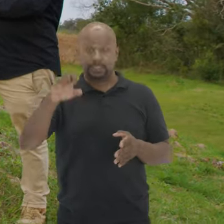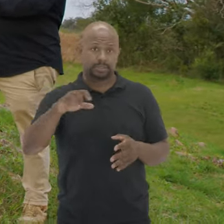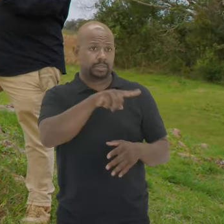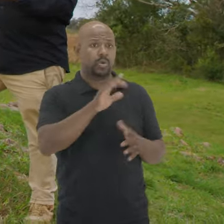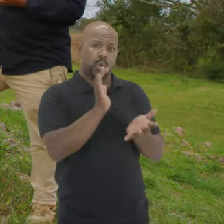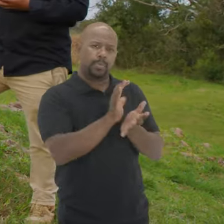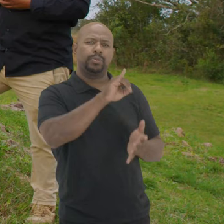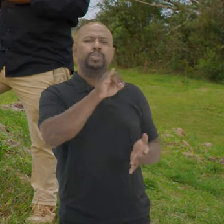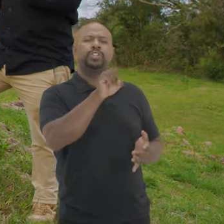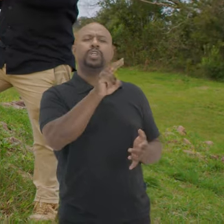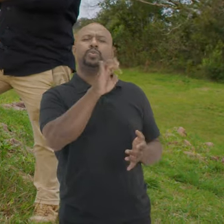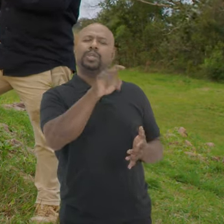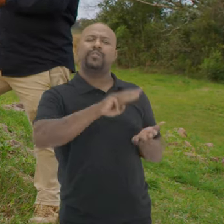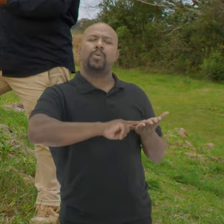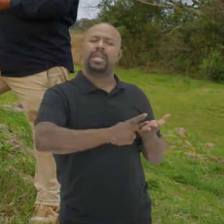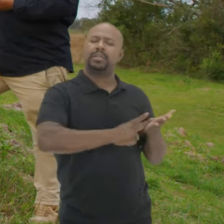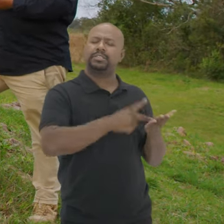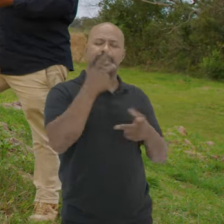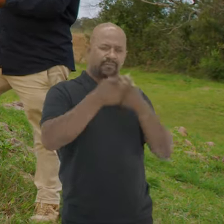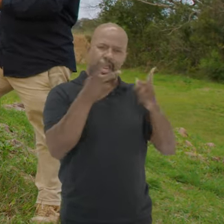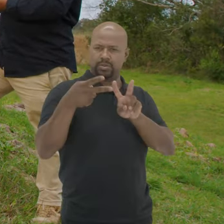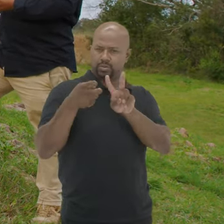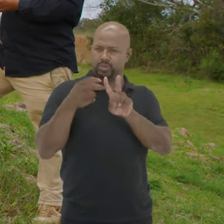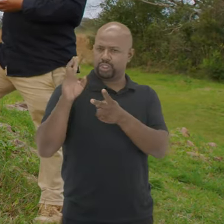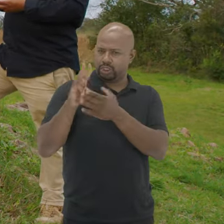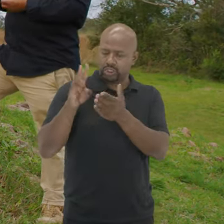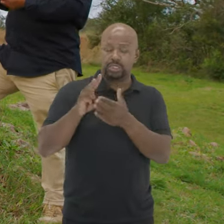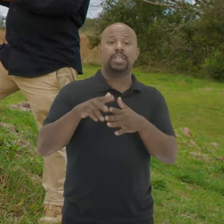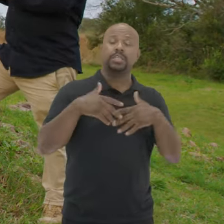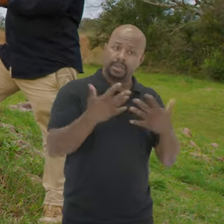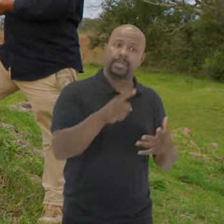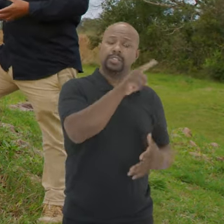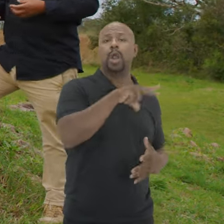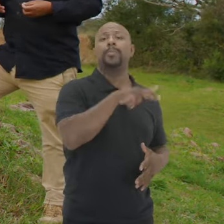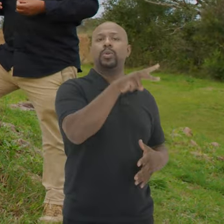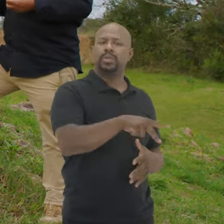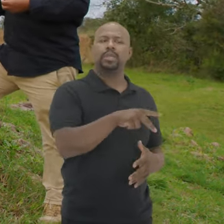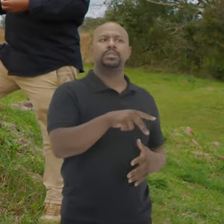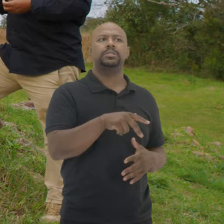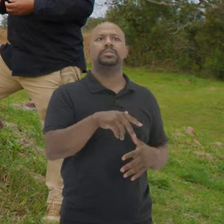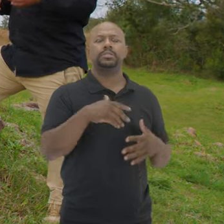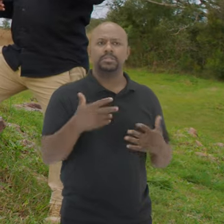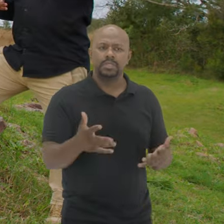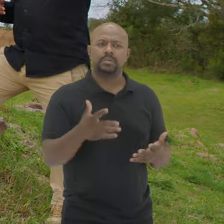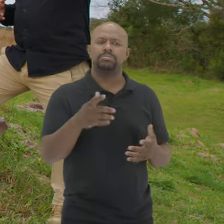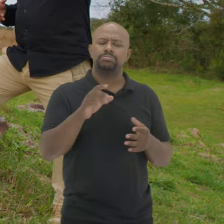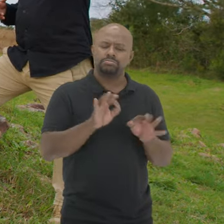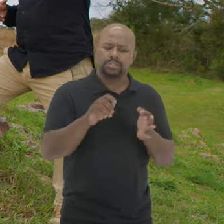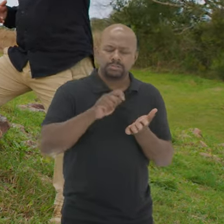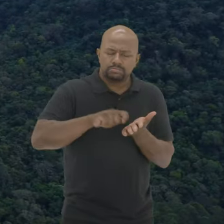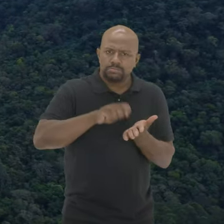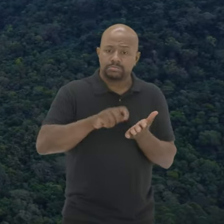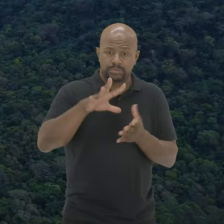Grande Os jesuítas Foram traduzindo Essa fala indígena Que chega também Aos portugueses Então se